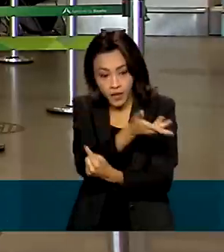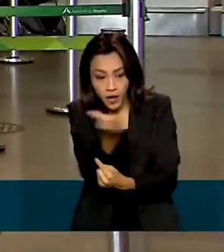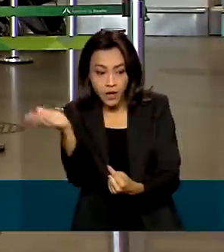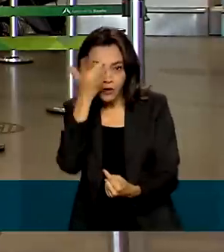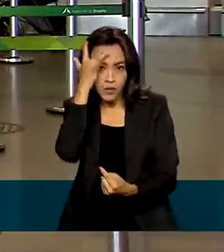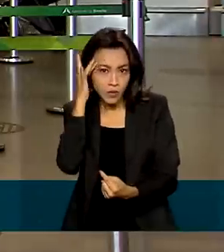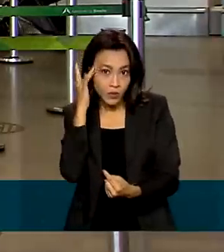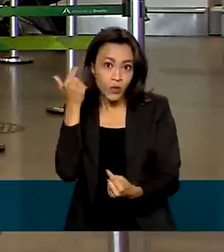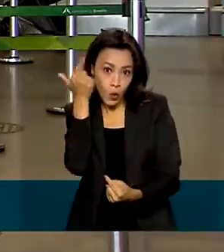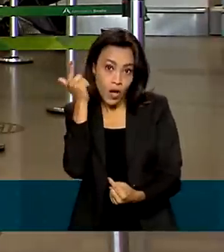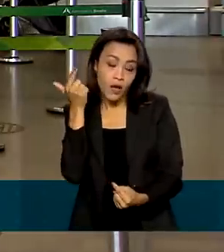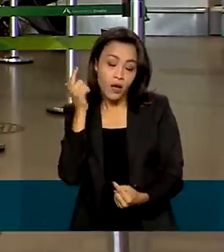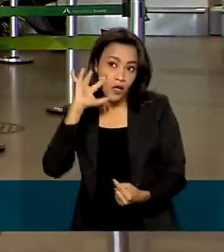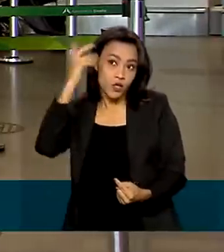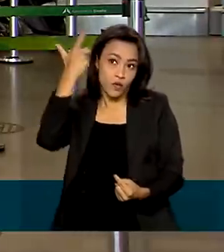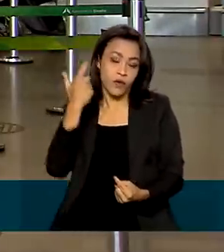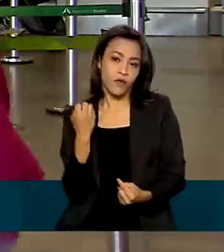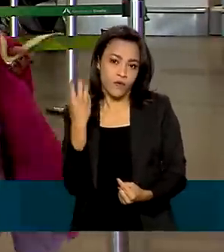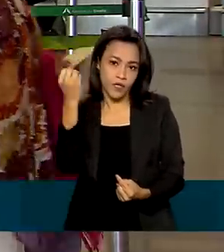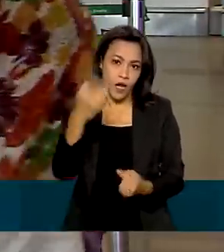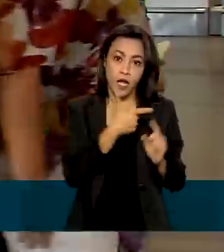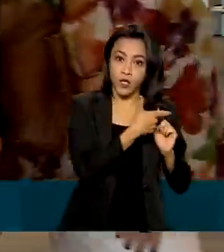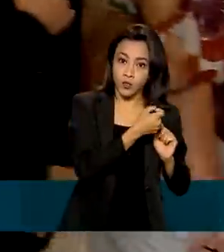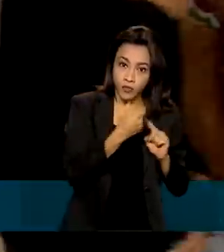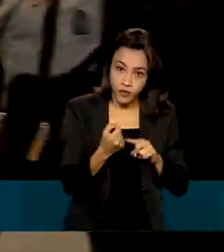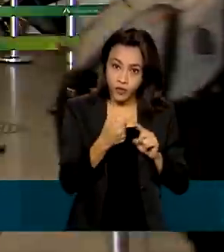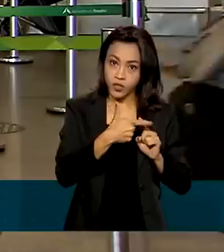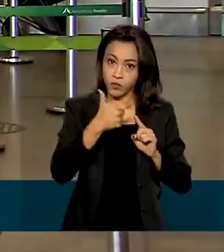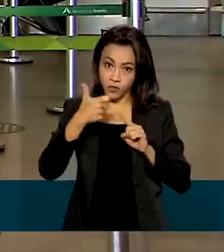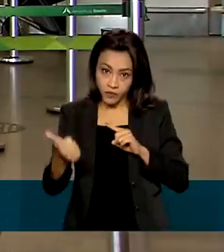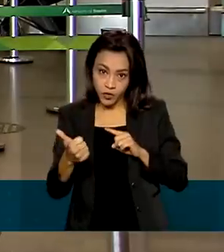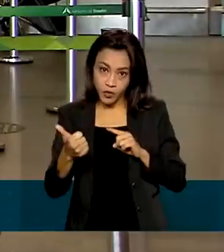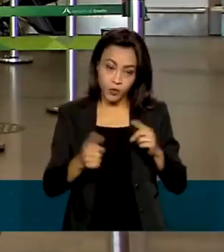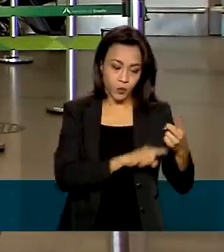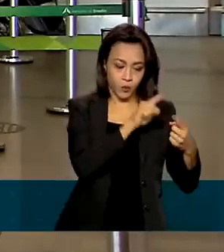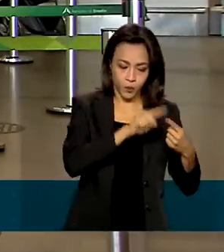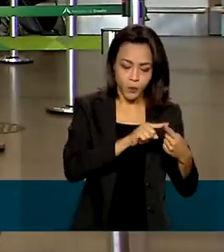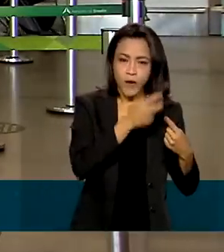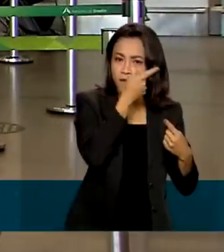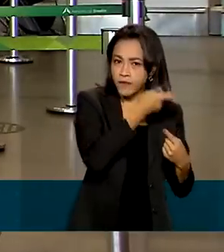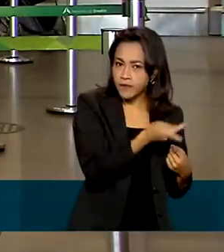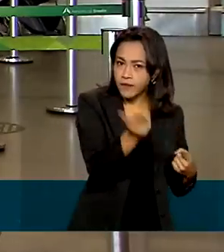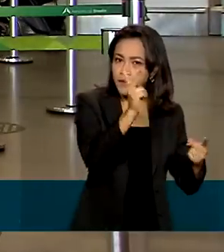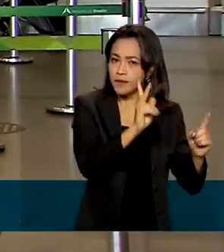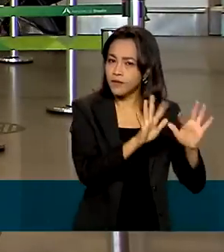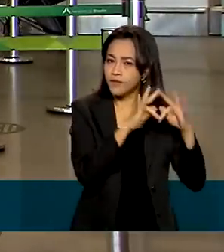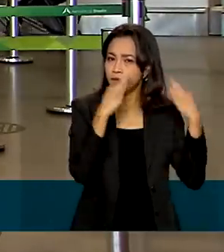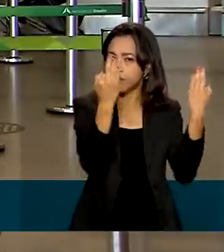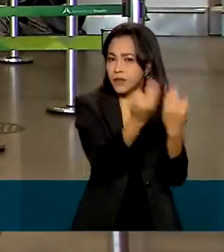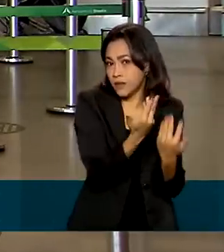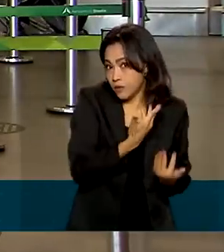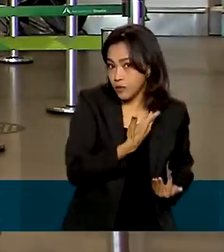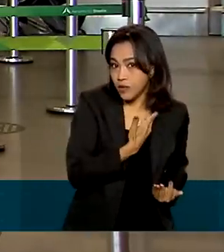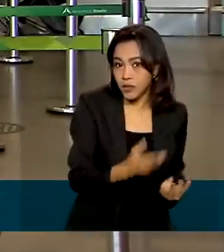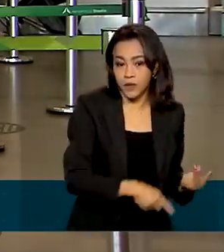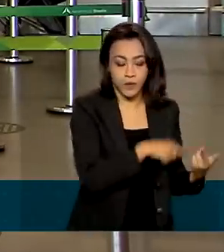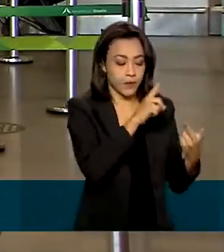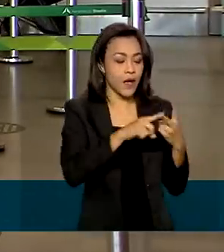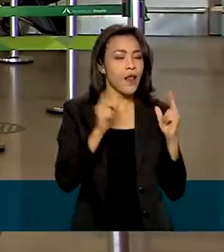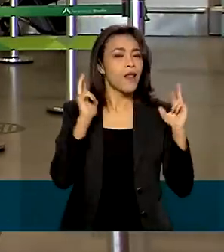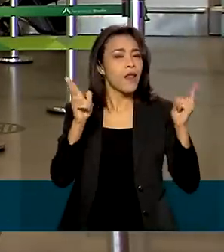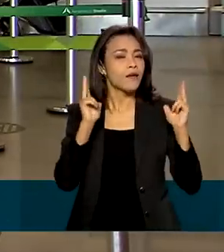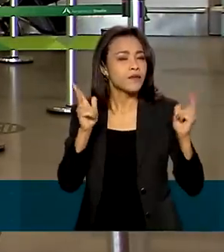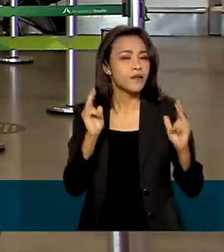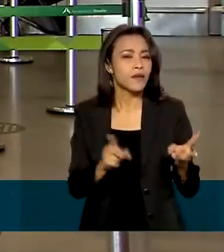pessoas a viajar em 2020 e 2021 foram visita a parentes ou amigos, a lazer